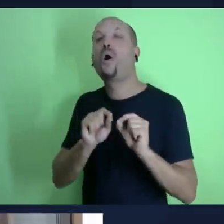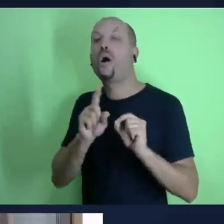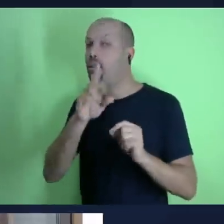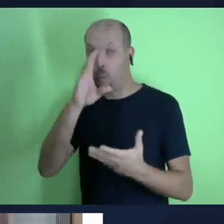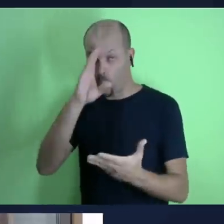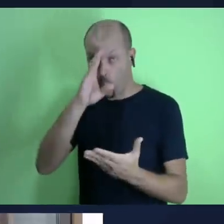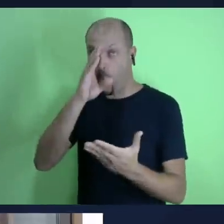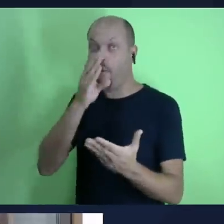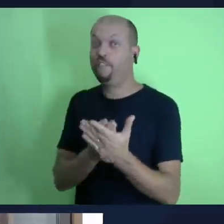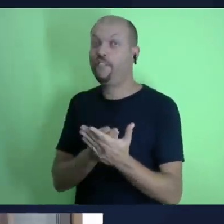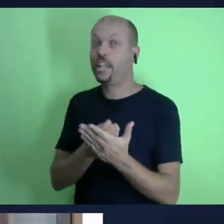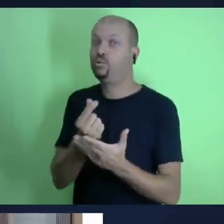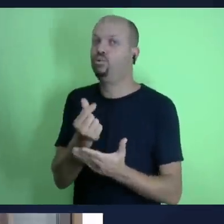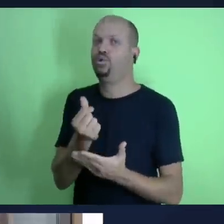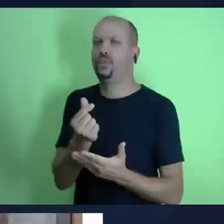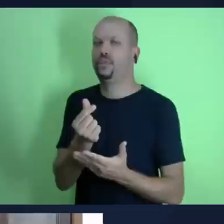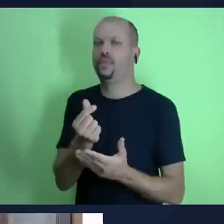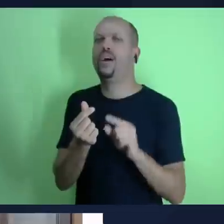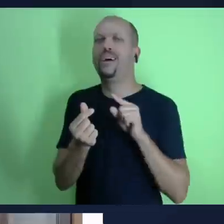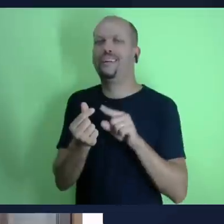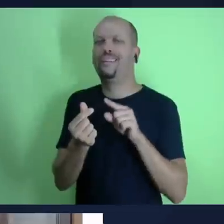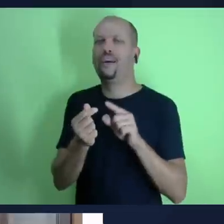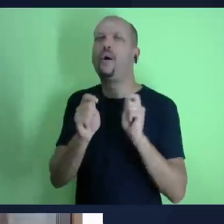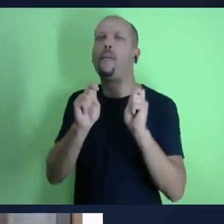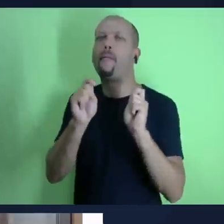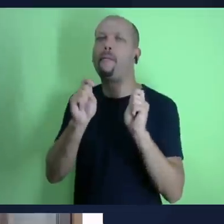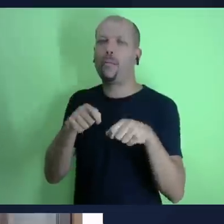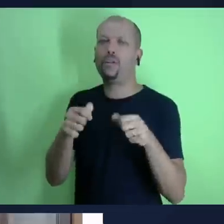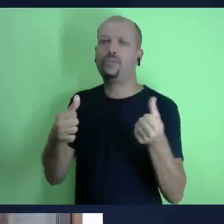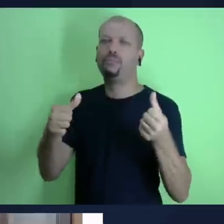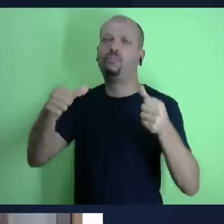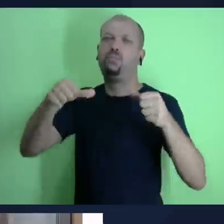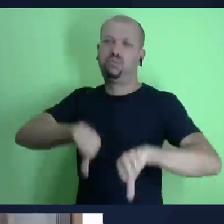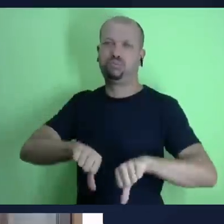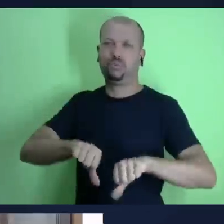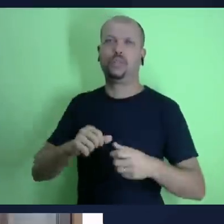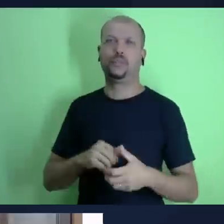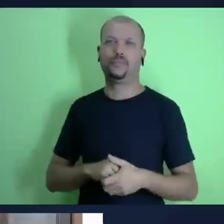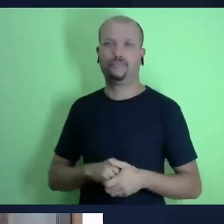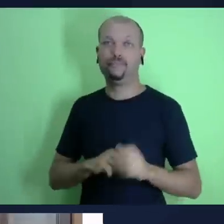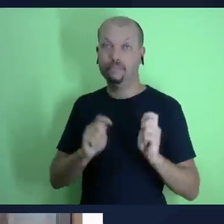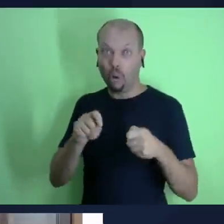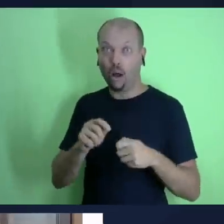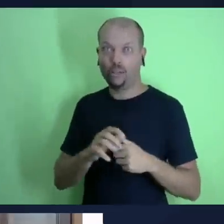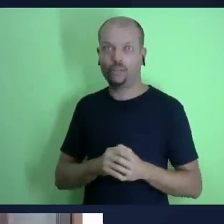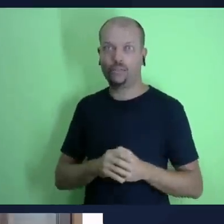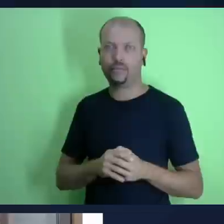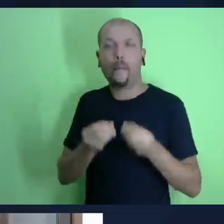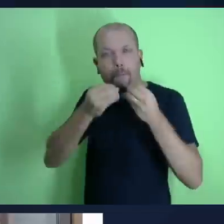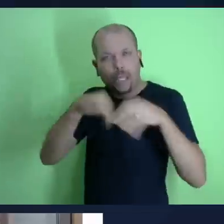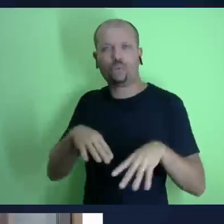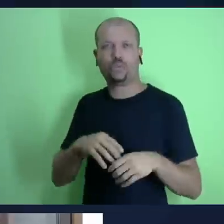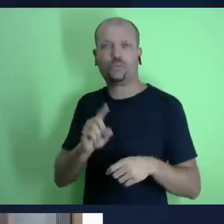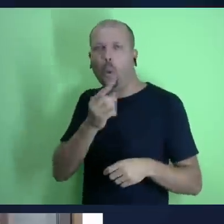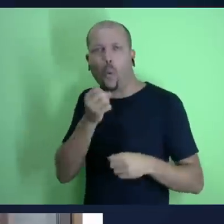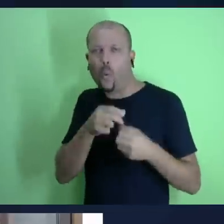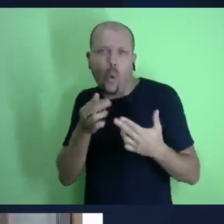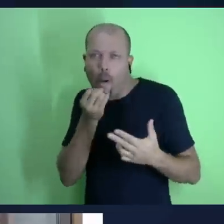tenha o suficiente pra você viver bem né pode viver bem né de maneira